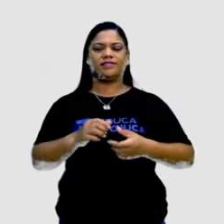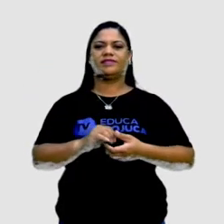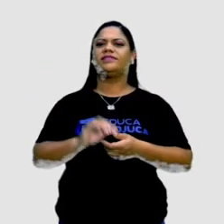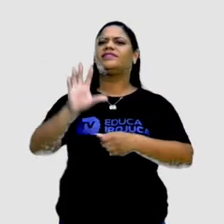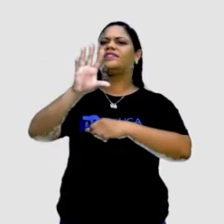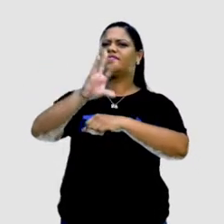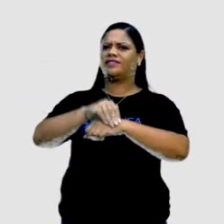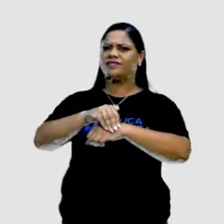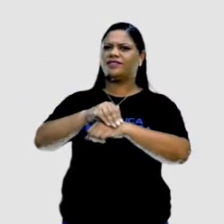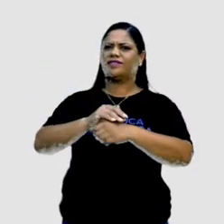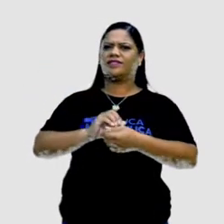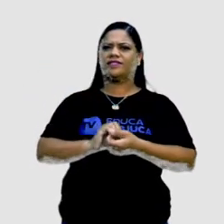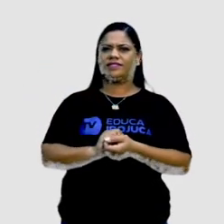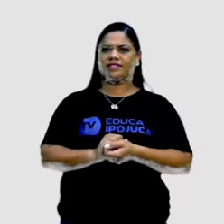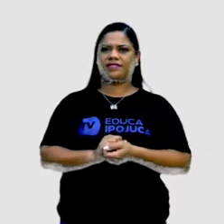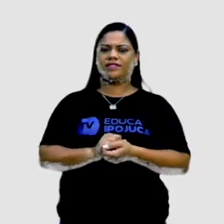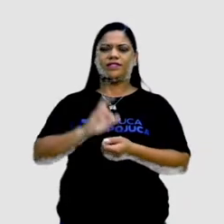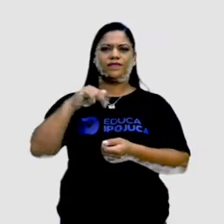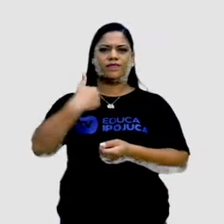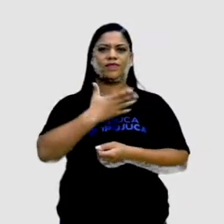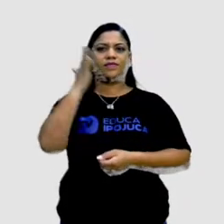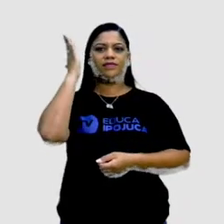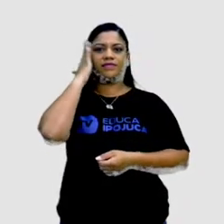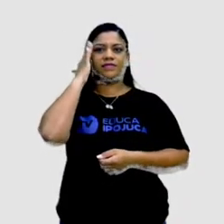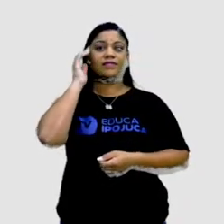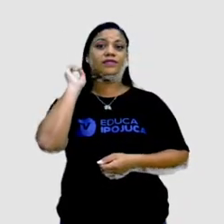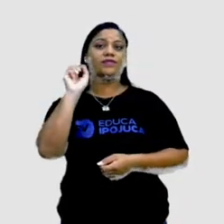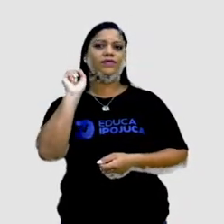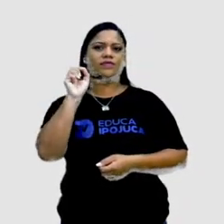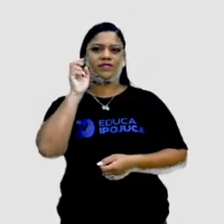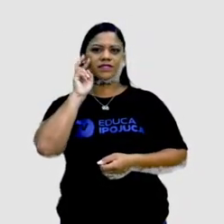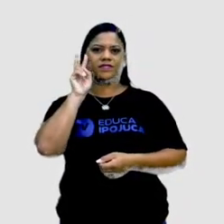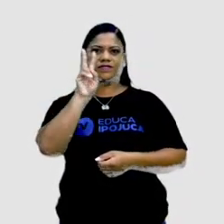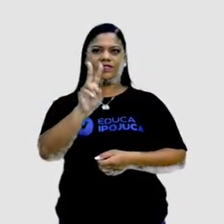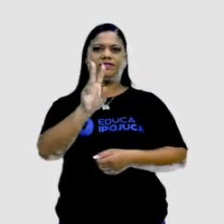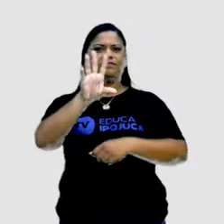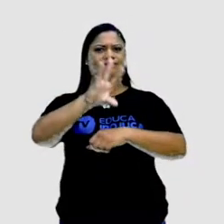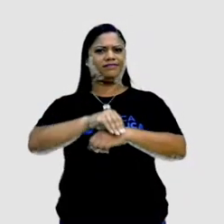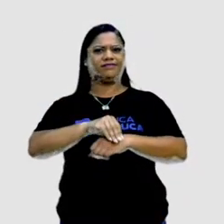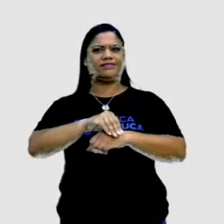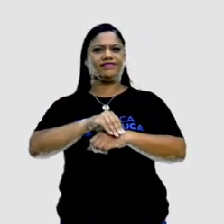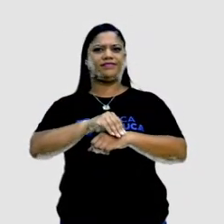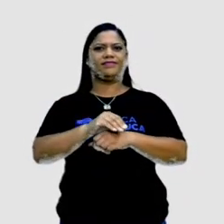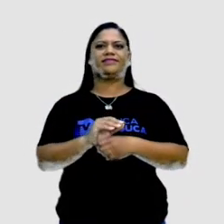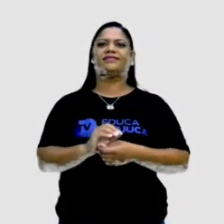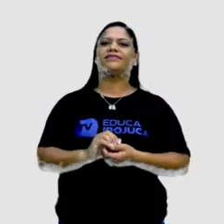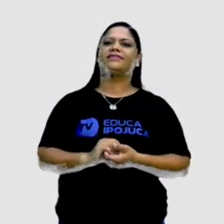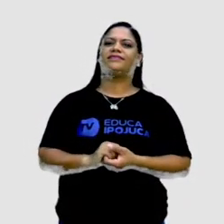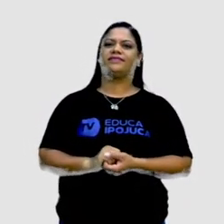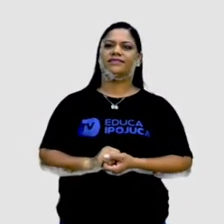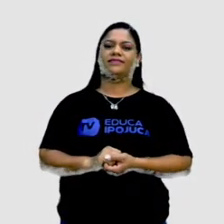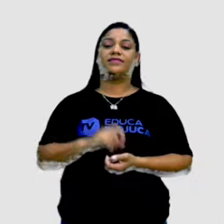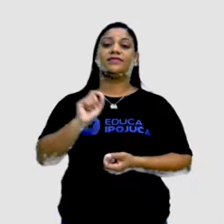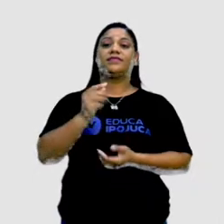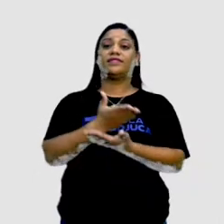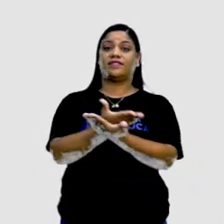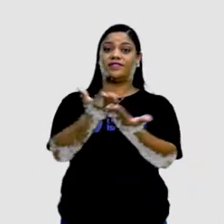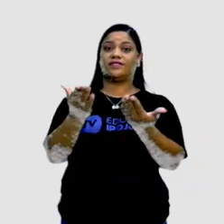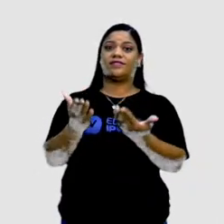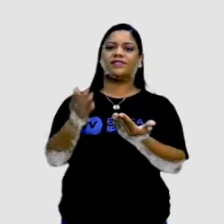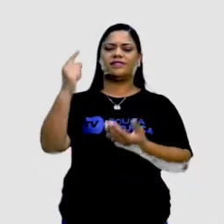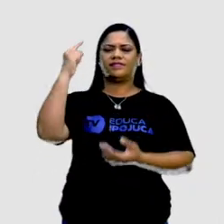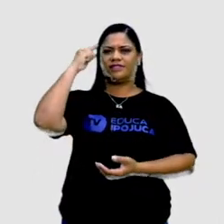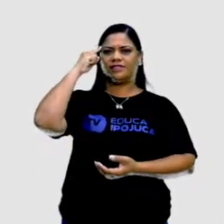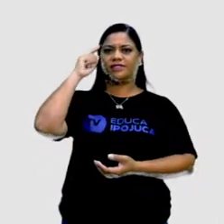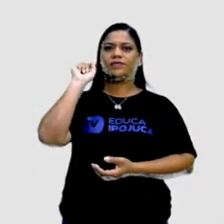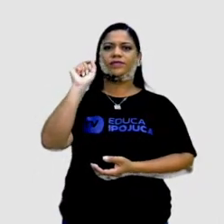essa foto? Que leitura nós fazemos dessa imagem, dessa foto, tá? O que é que você pensa? O